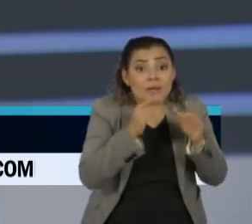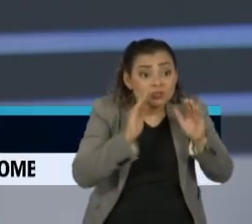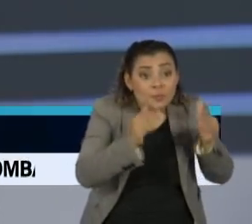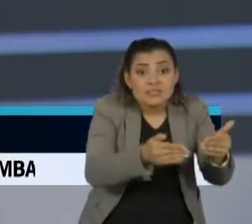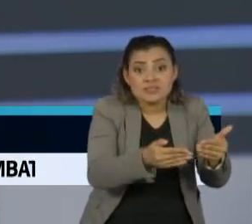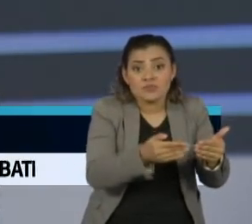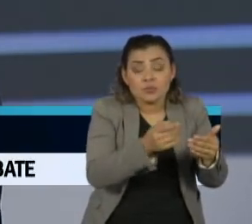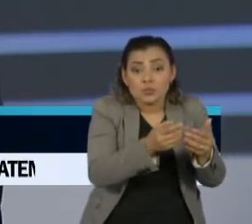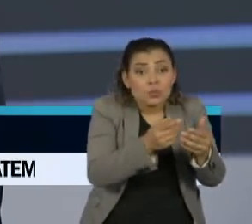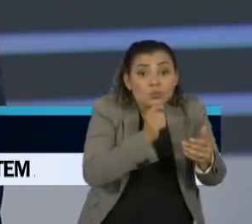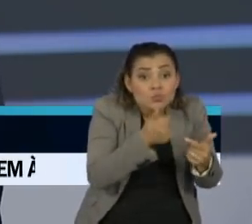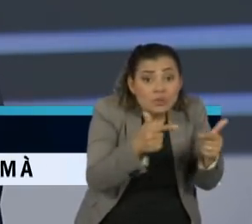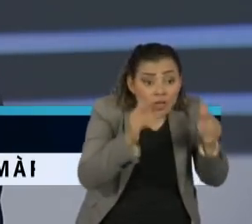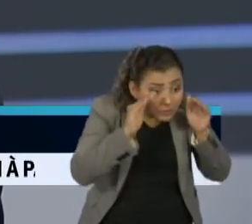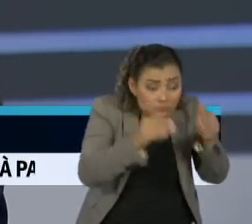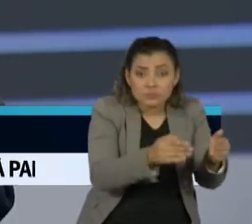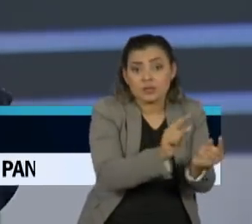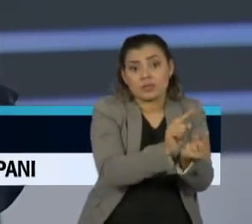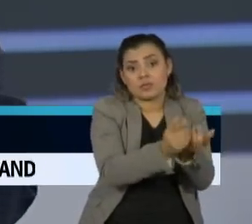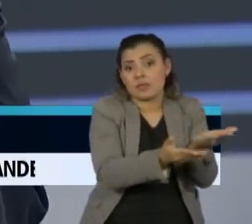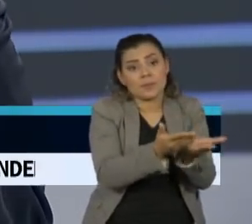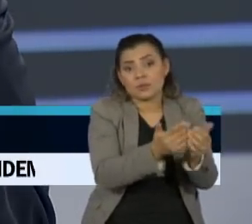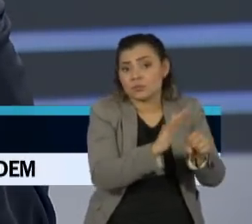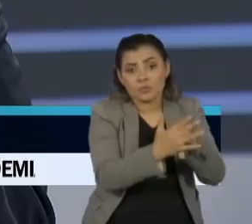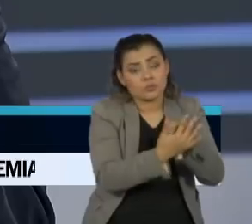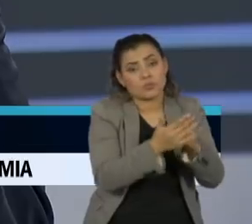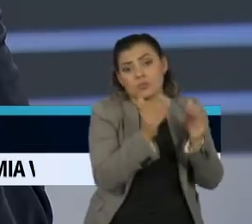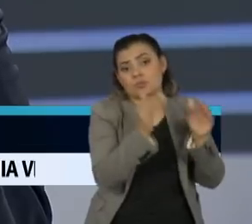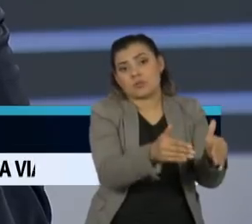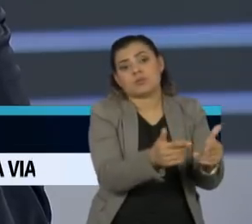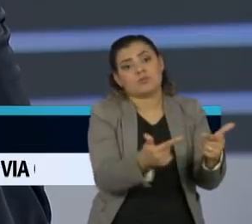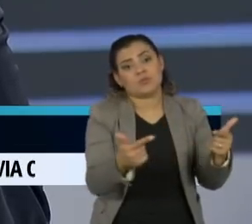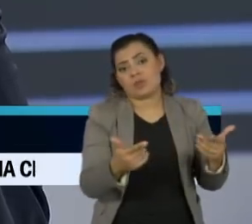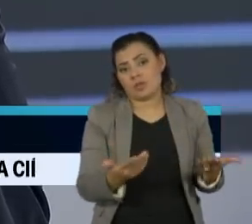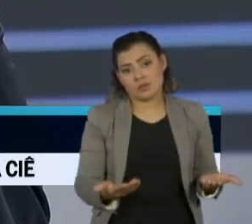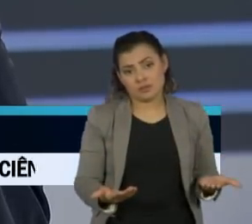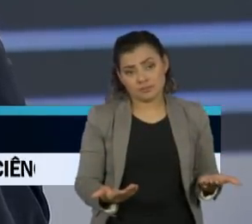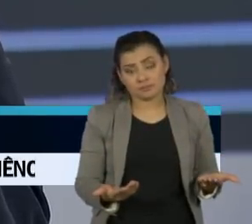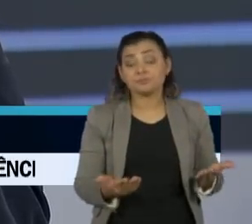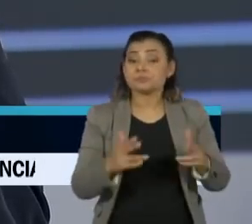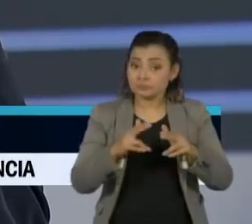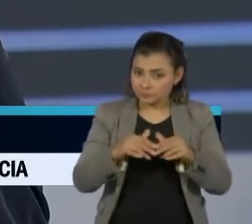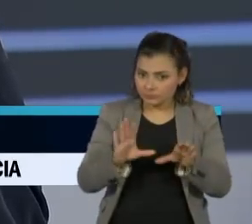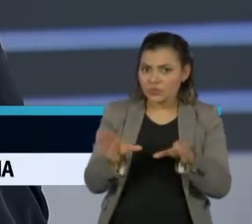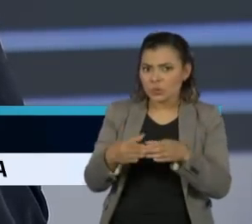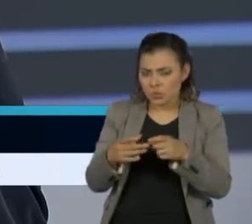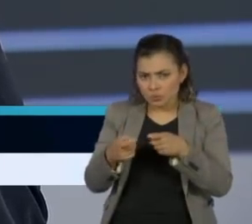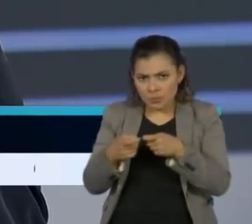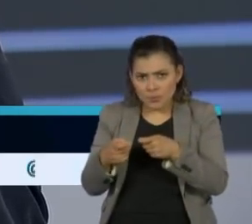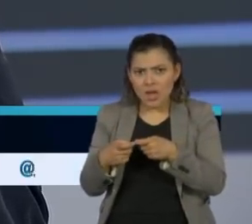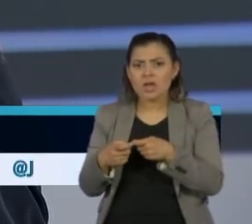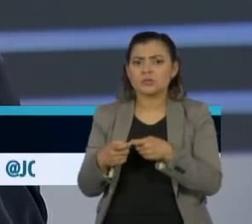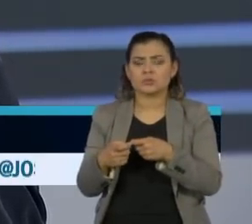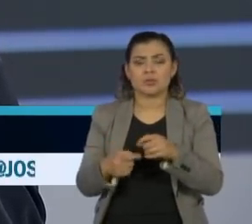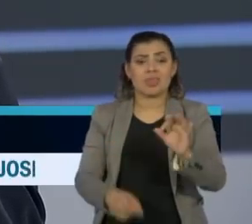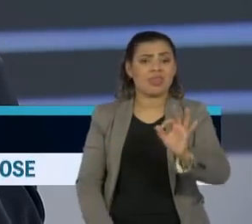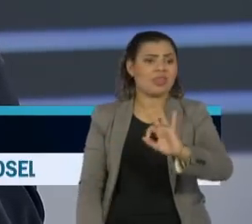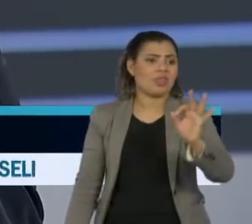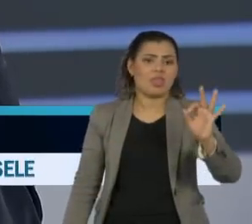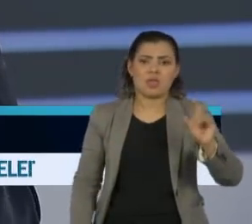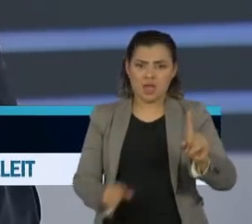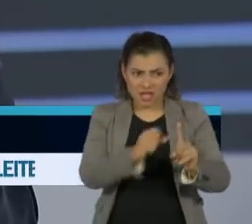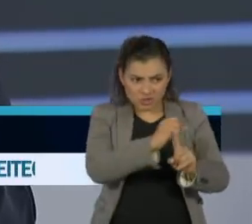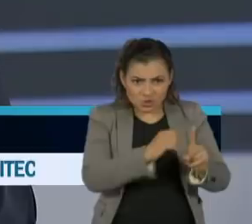o vírus. Essa é a questão médica. Quanto ao clamor das sociedades médicas, eu desconheço nenhuma sociedade